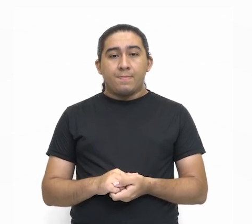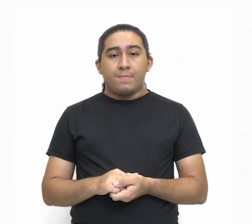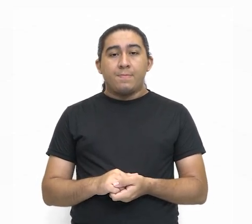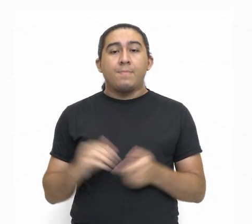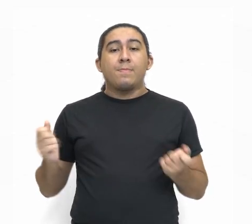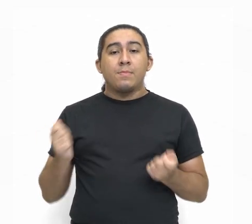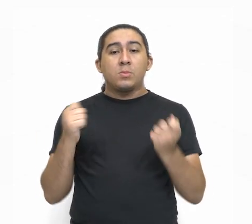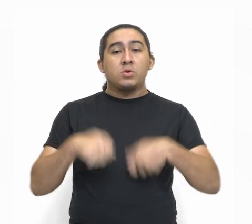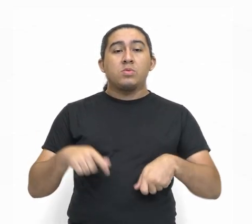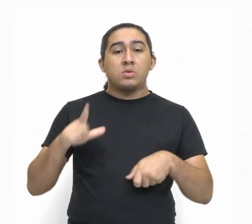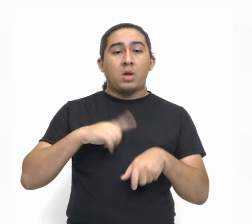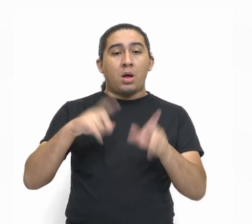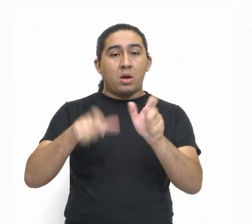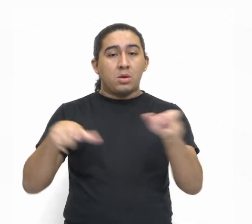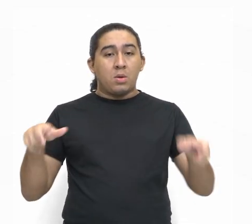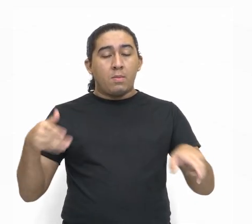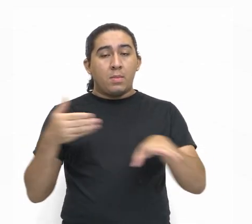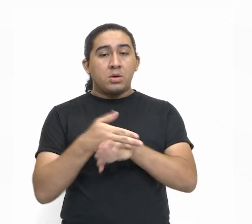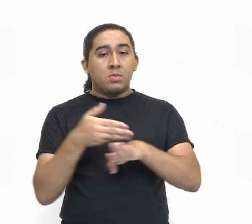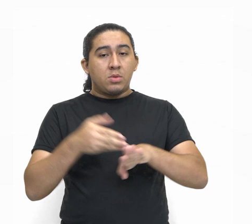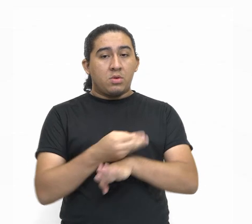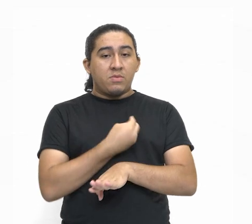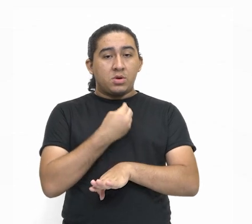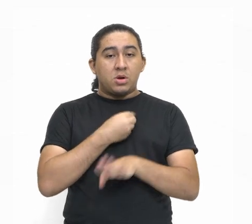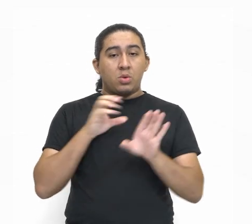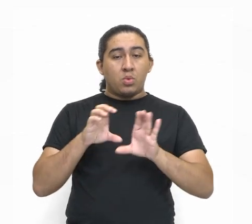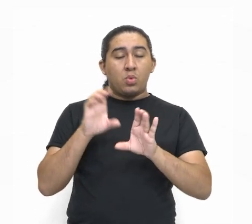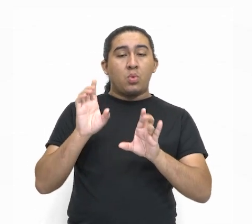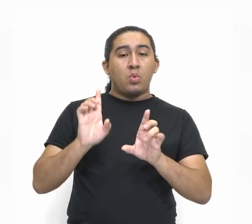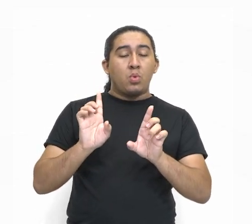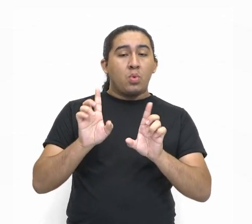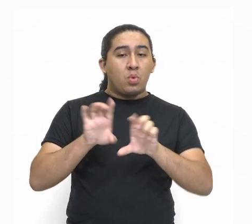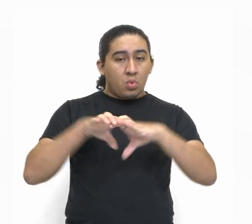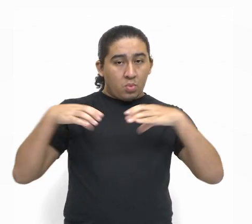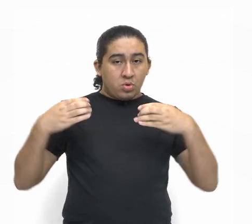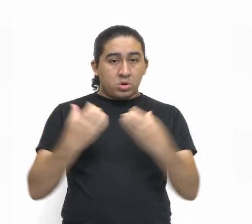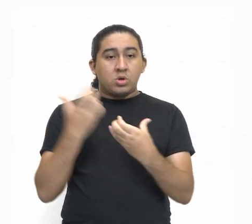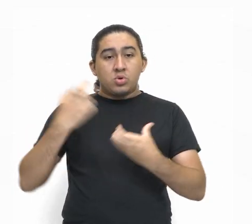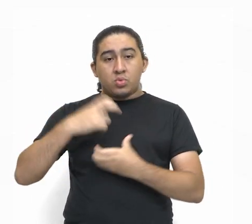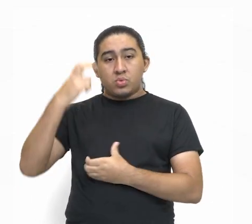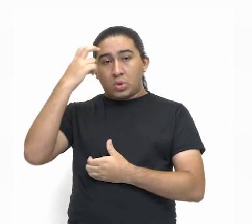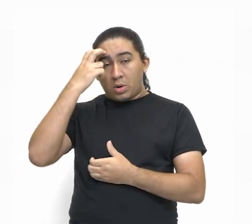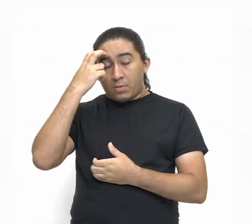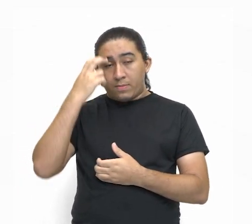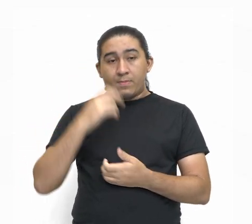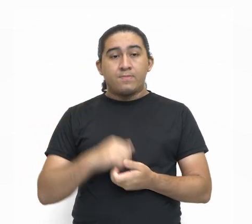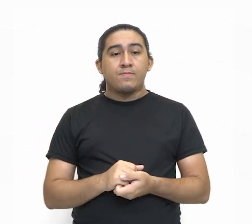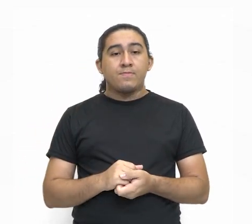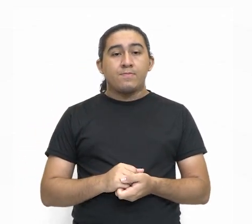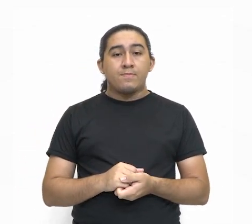Permitem que os indivíduos participem da vida cultural da comunidade. Olha só.